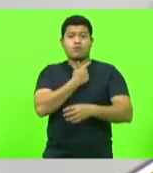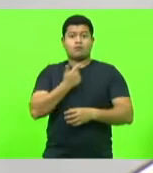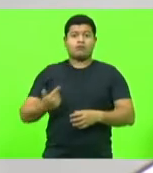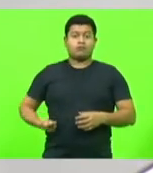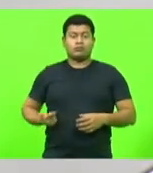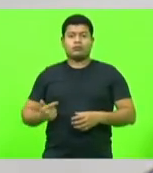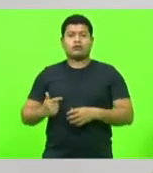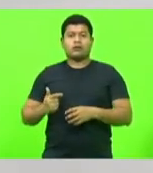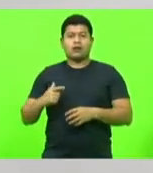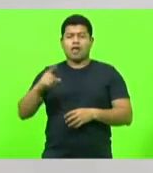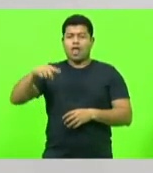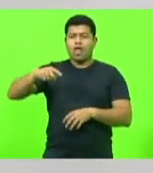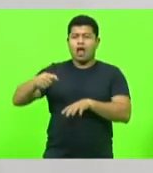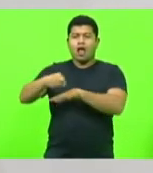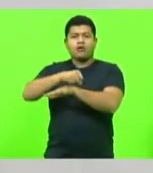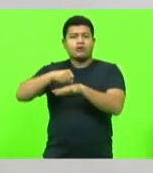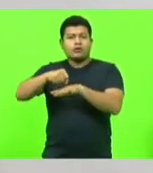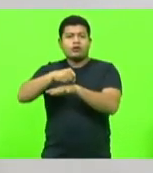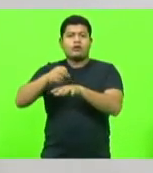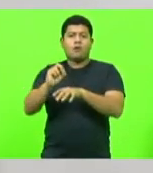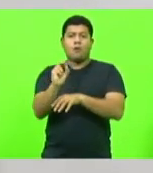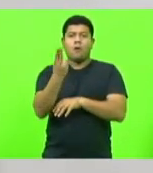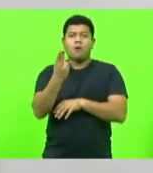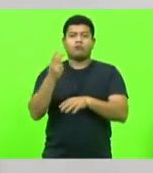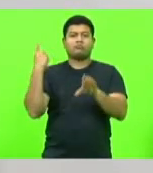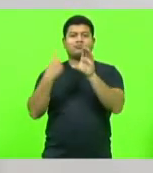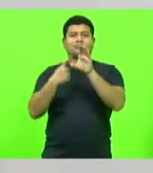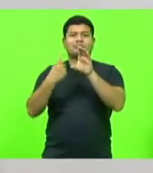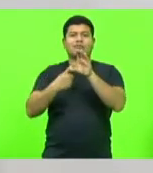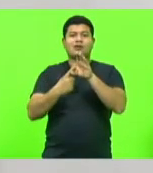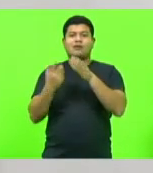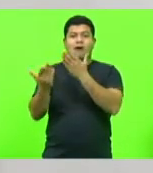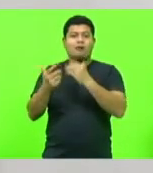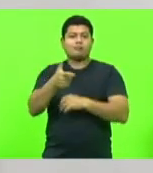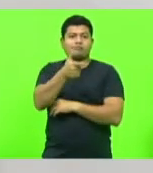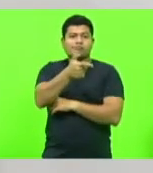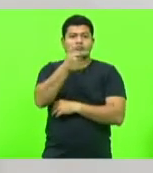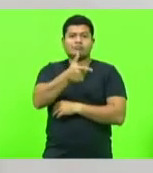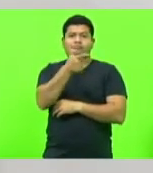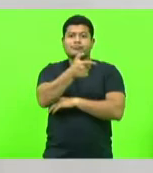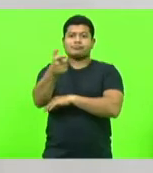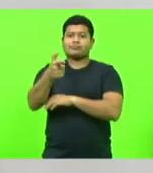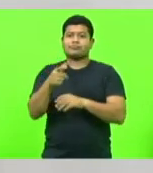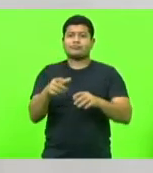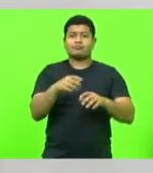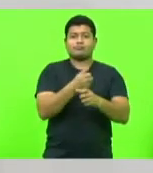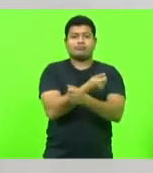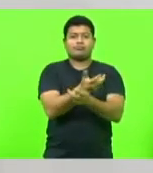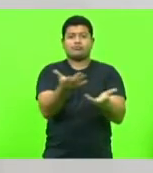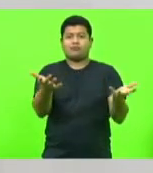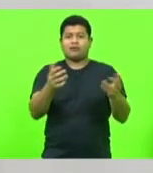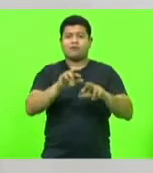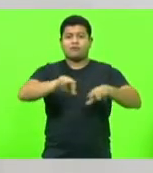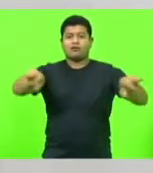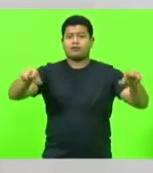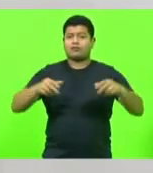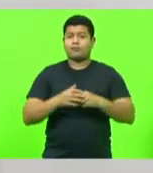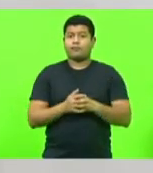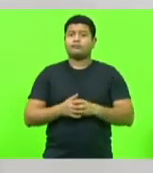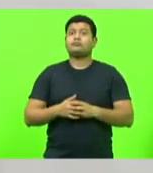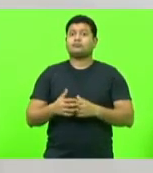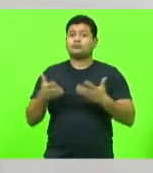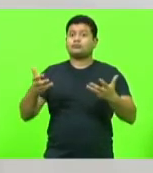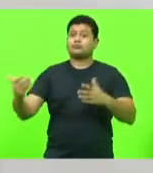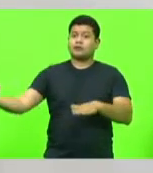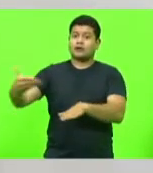boca quando queriam professar a sua fé. E é isso que querem trazer para dentro do nosso país. Quero perguntar também, quero